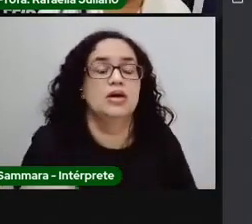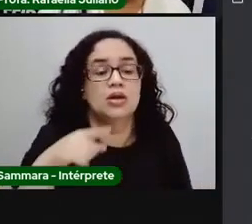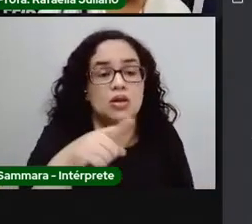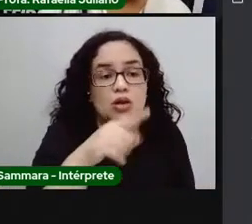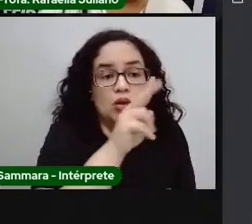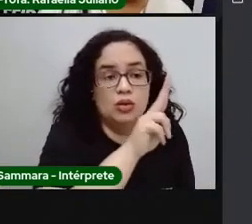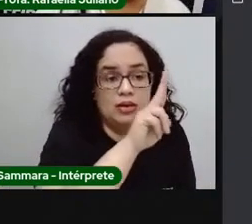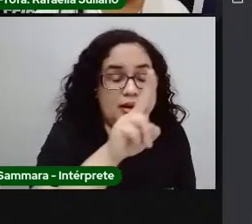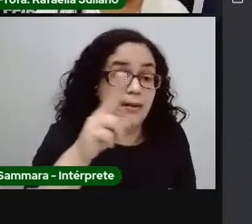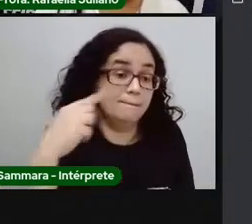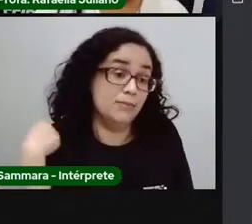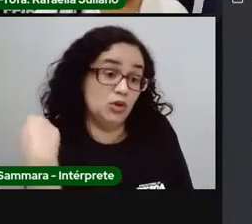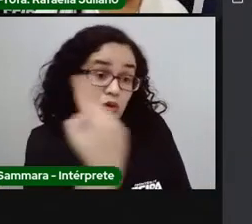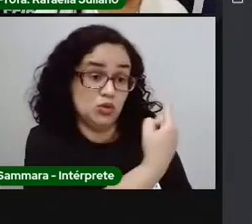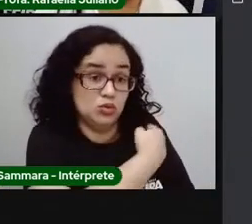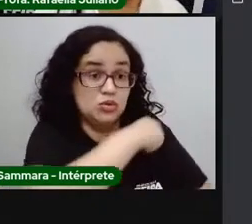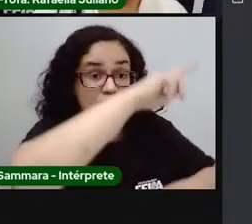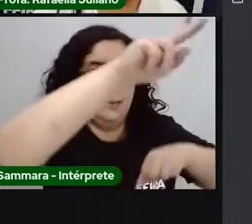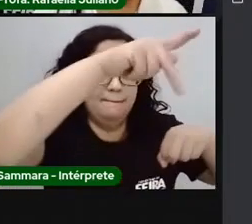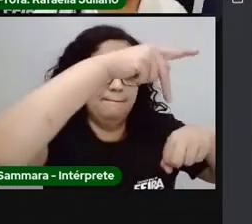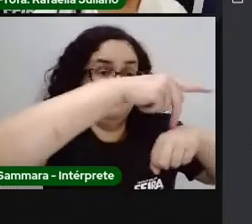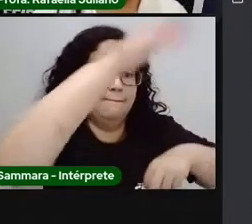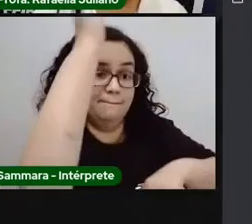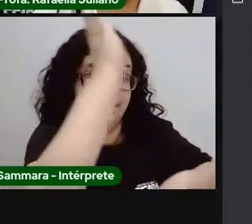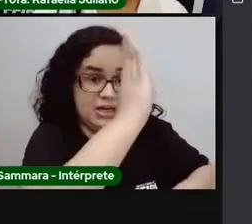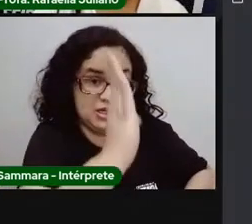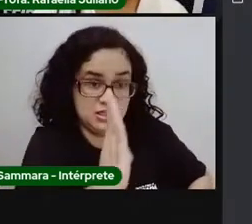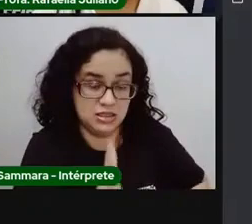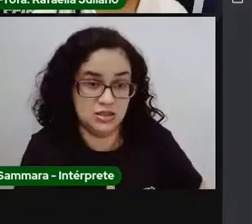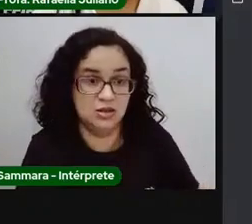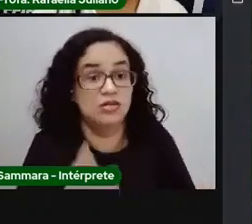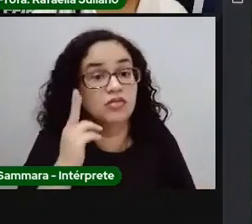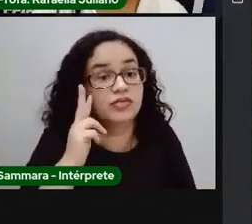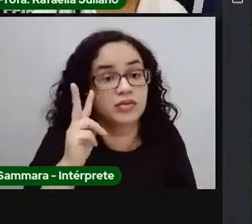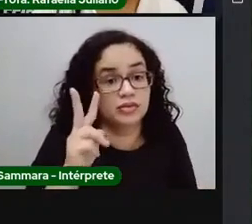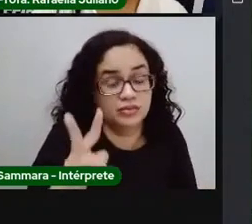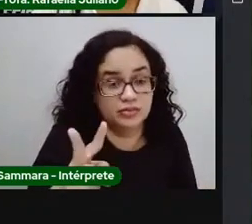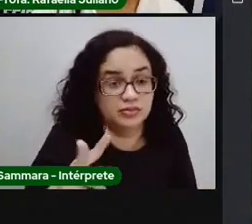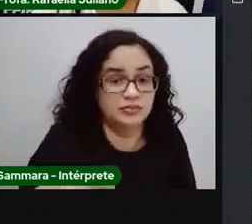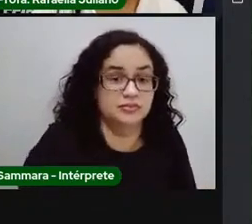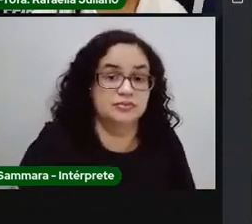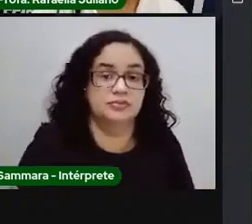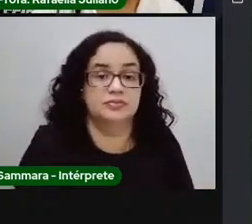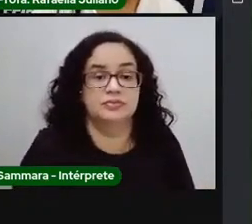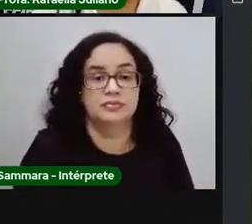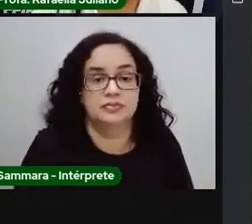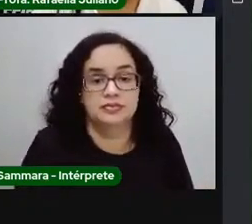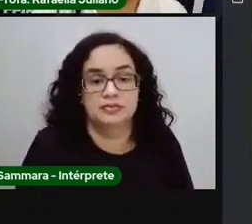o nome do nosso país, que é Brasil. Vamos ver o que ele vai mostrar pra gente.